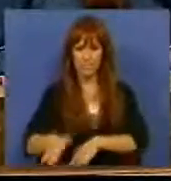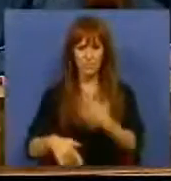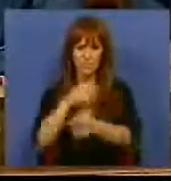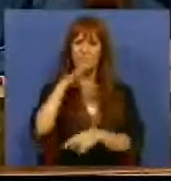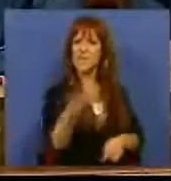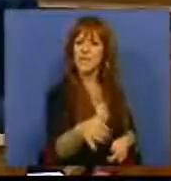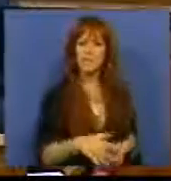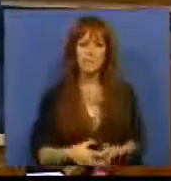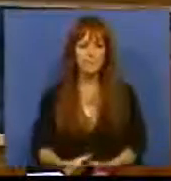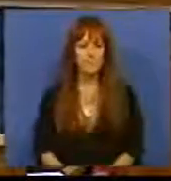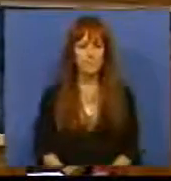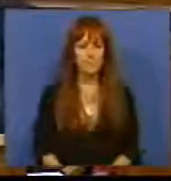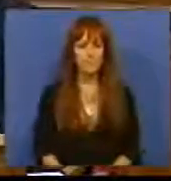Aplausos. Aplausos. Aplausos. Aplausos.